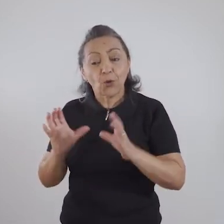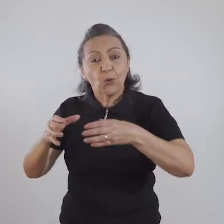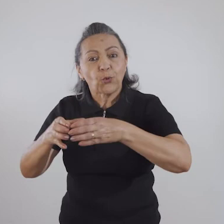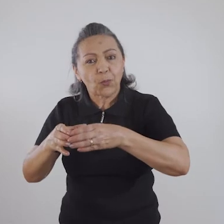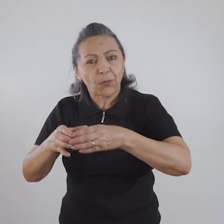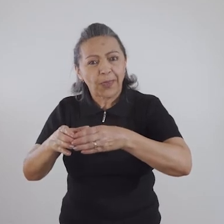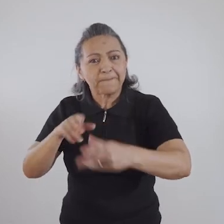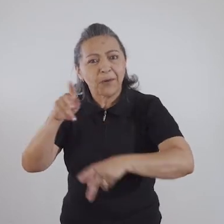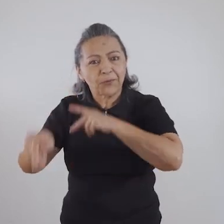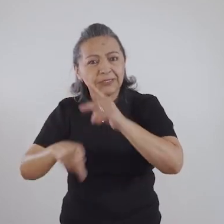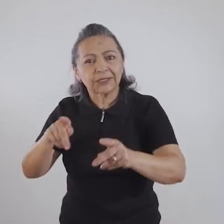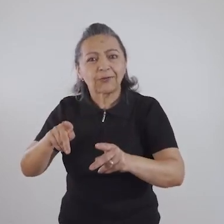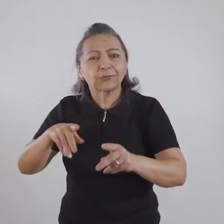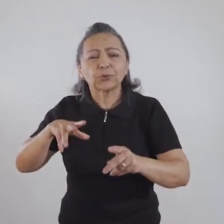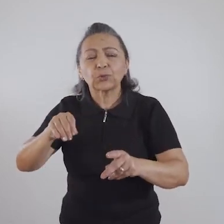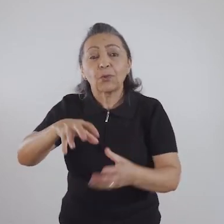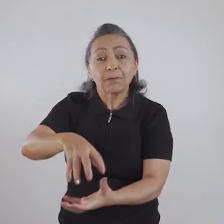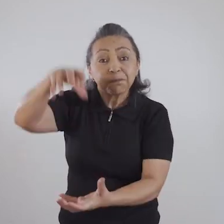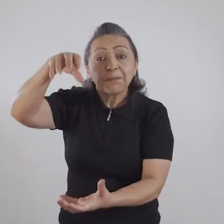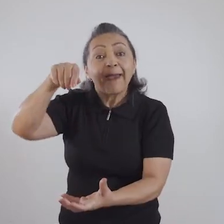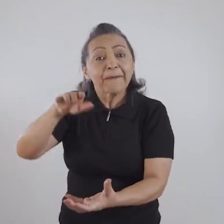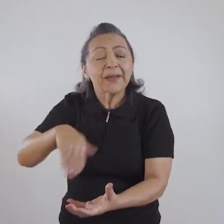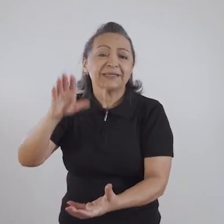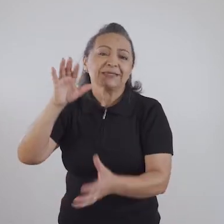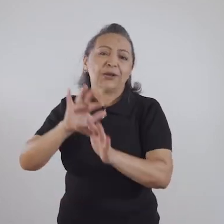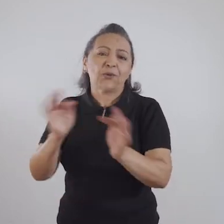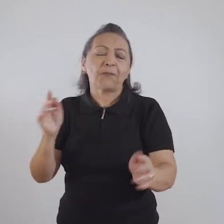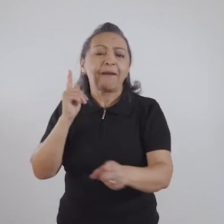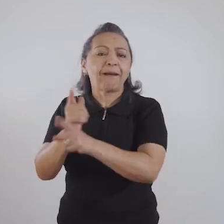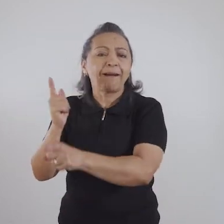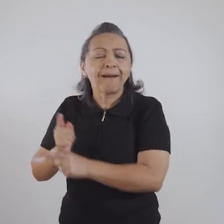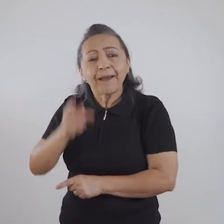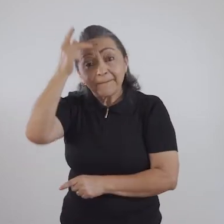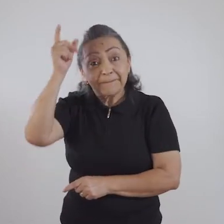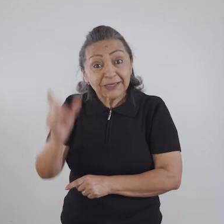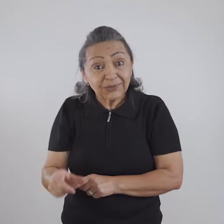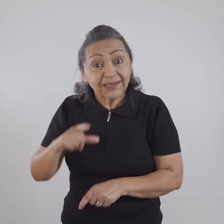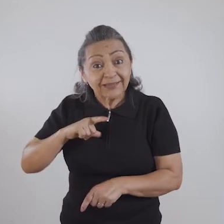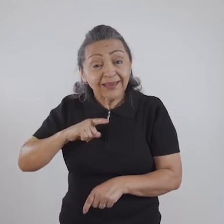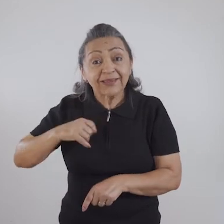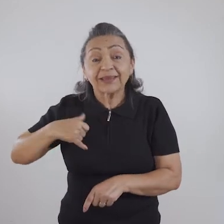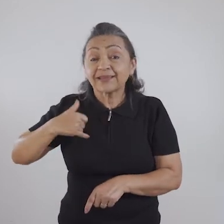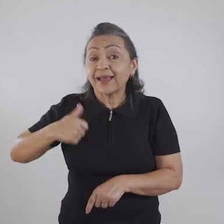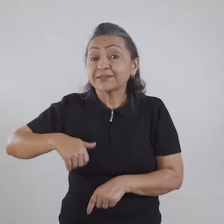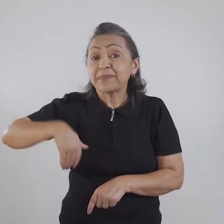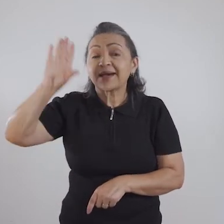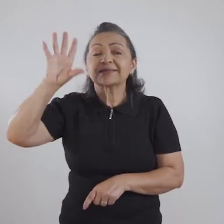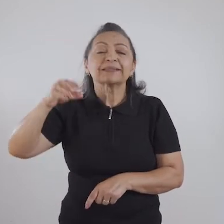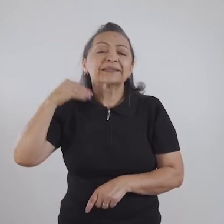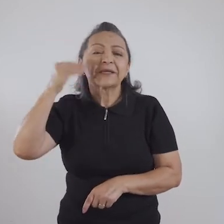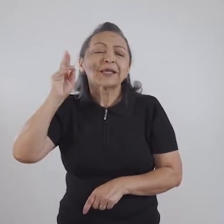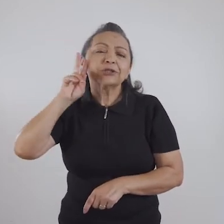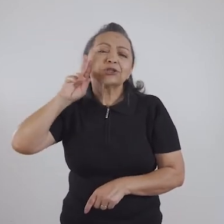Mas, quando a gente fala de um grupo populacional de idosos, é mais comum que a gente encontre em